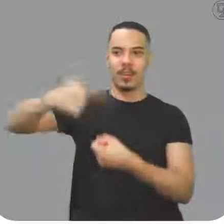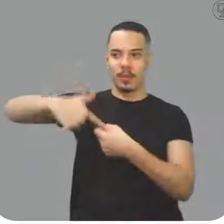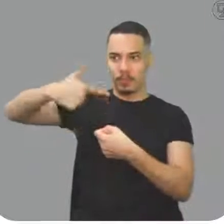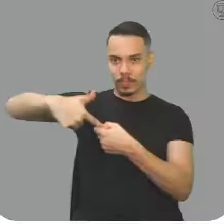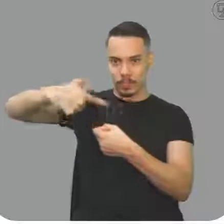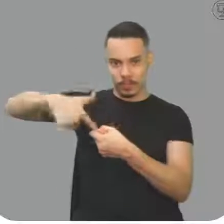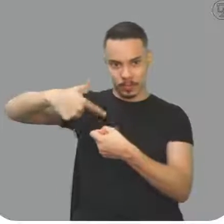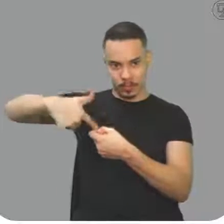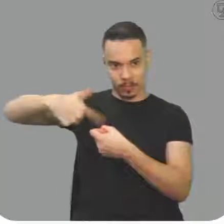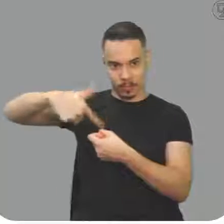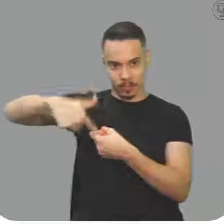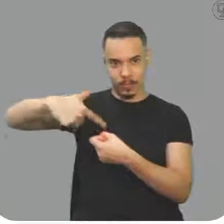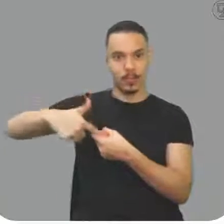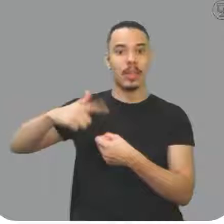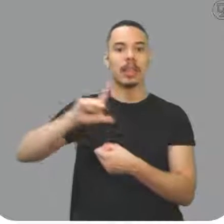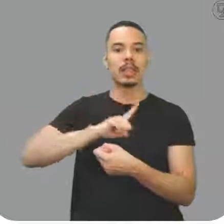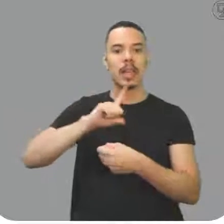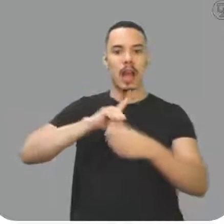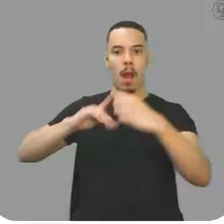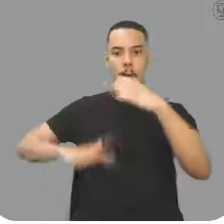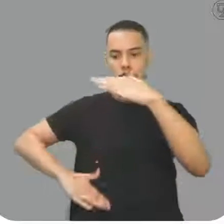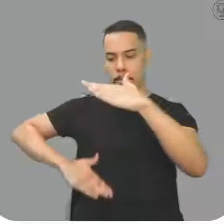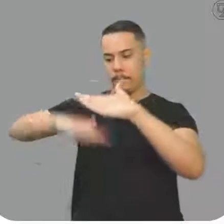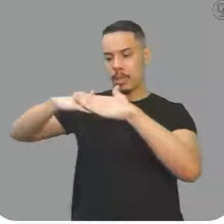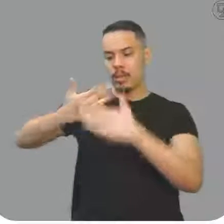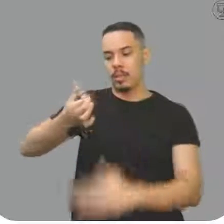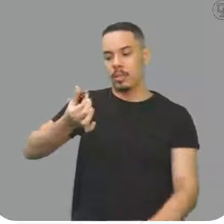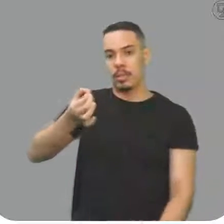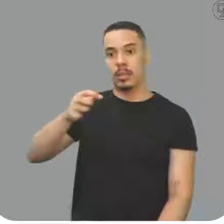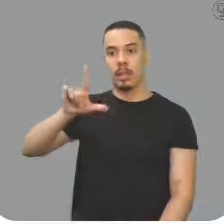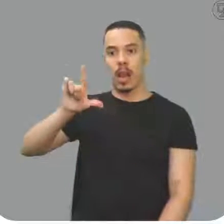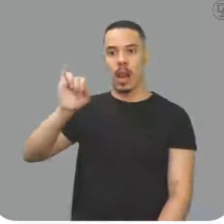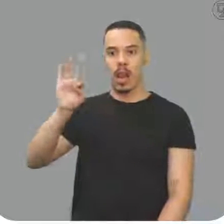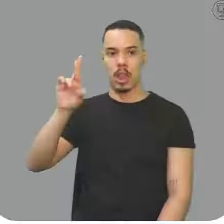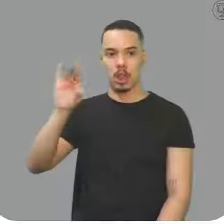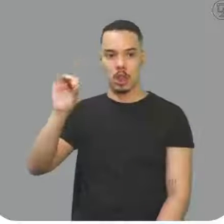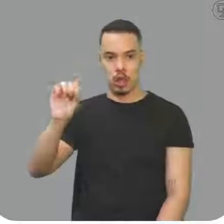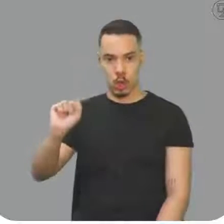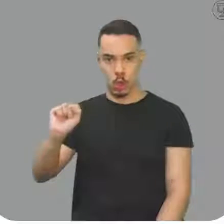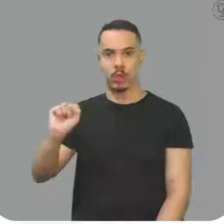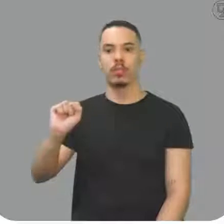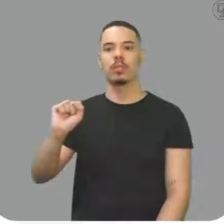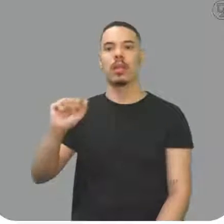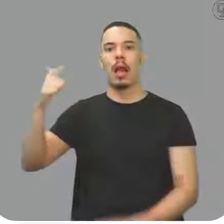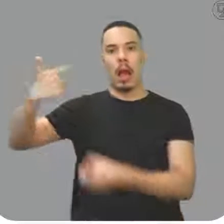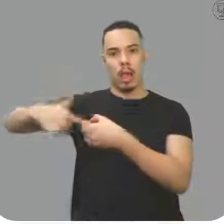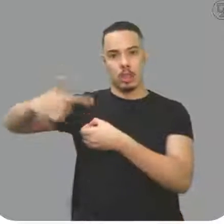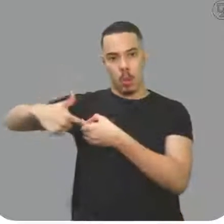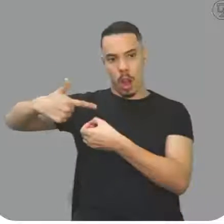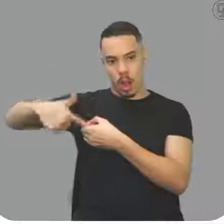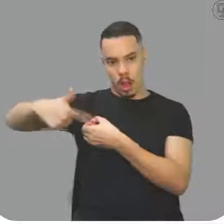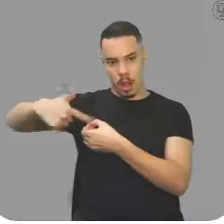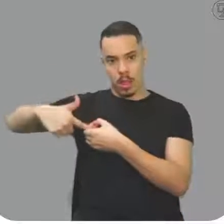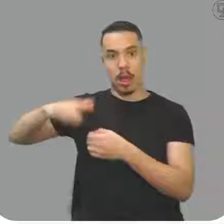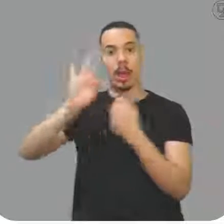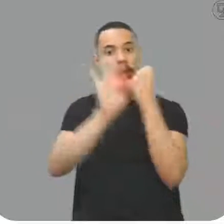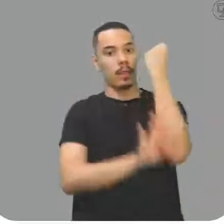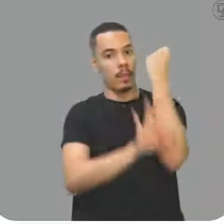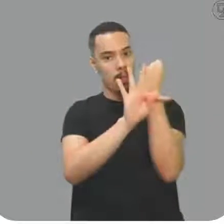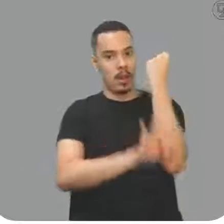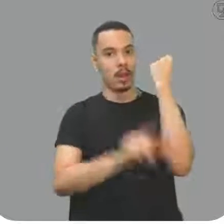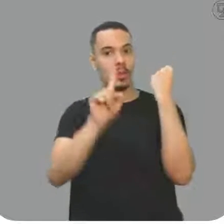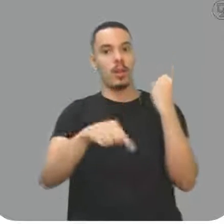tanque do seu carro, que tem uma capacidade de 60 litros com gasolina, quando a temperatura é de